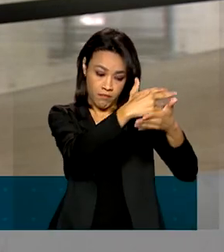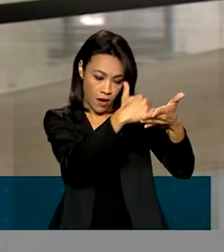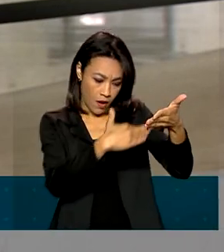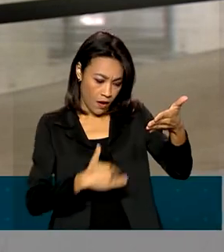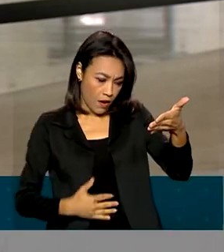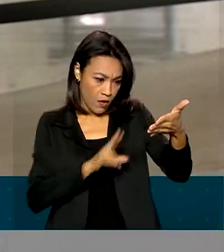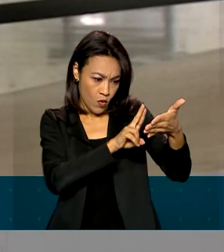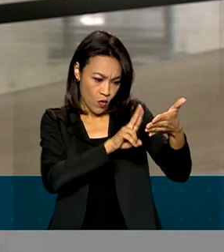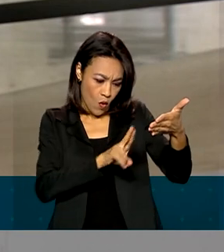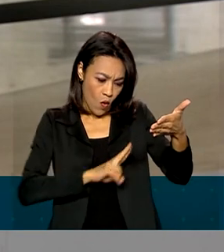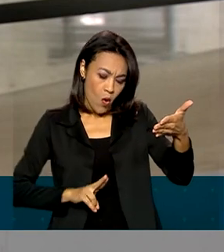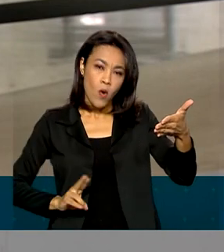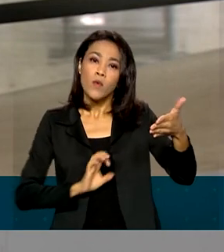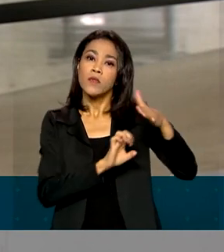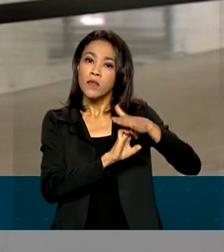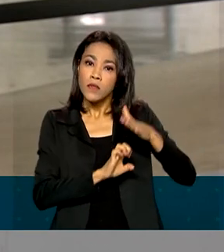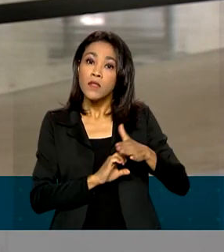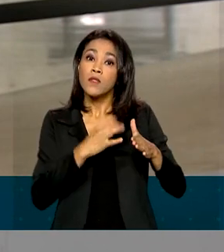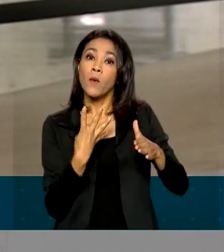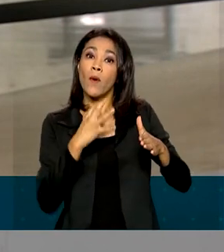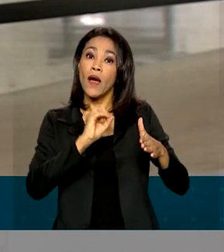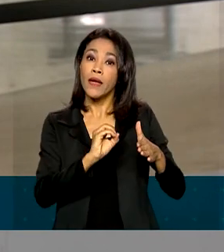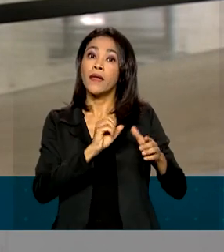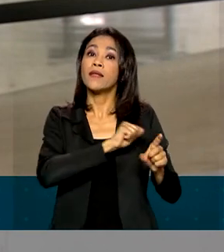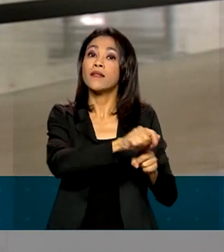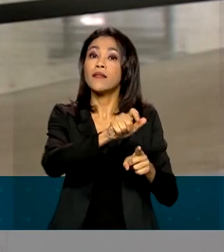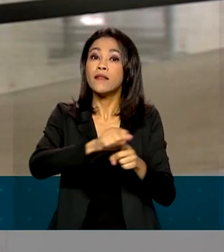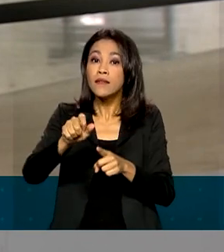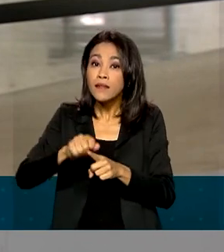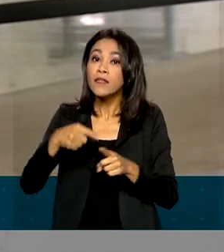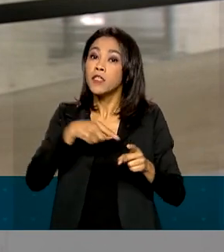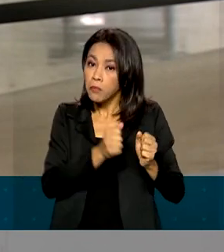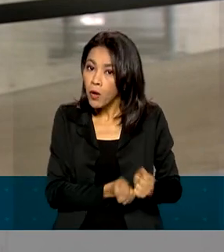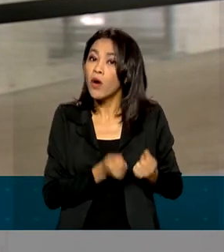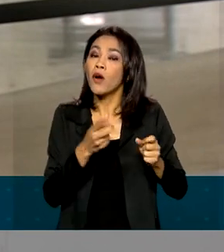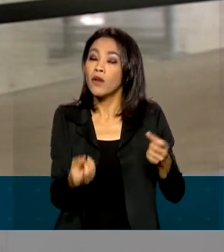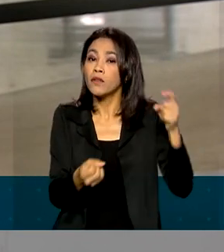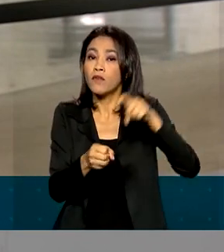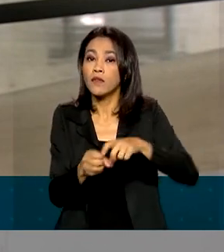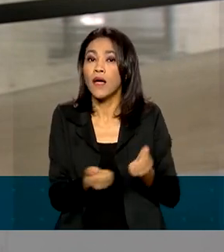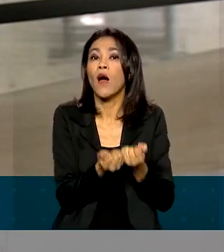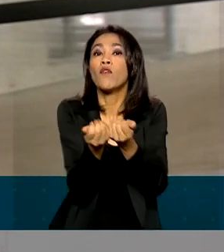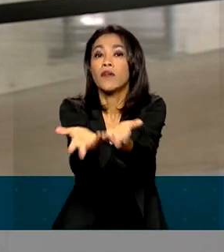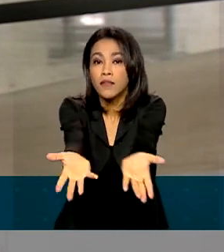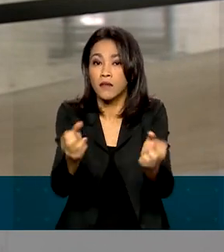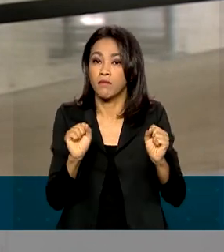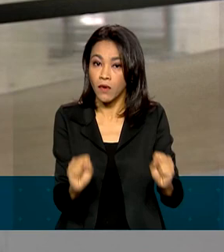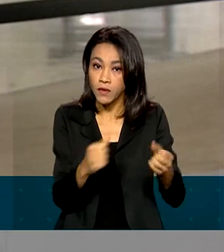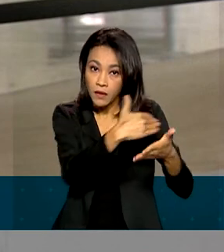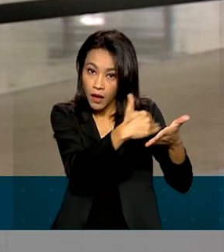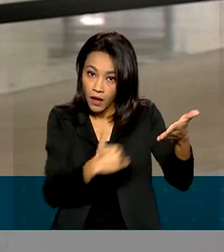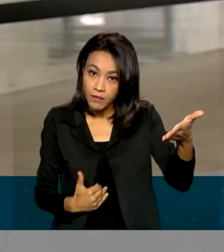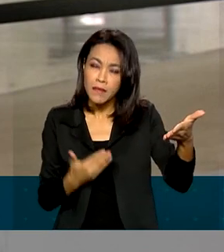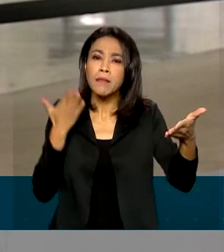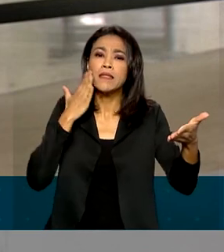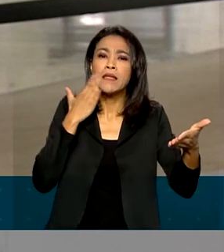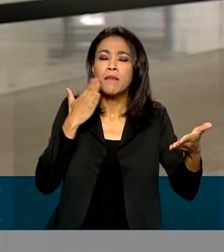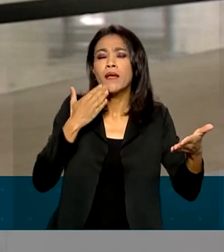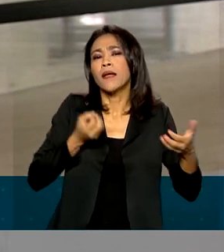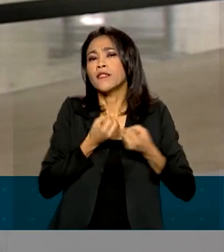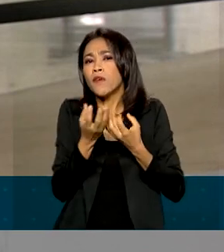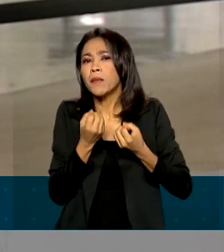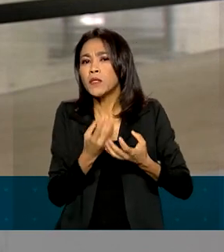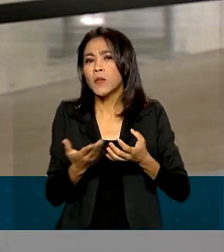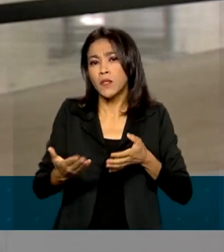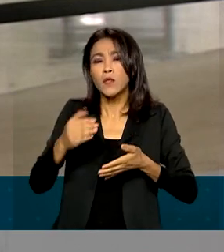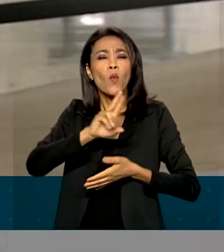ser oferecidos. São 40 planos de 7 diferentes operadoras. Para mais informações sobre esse assunto, inclusive a lista dos planos